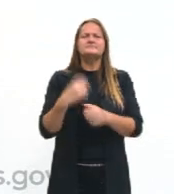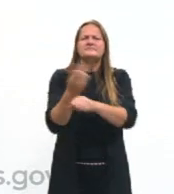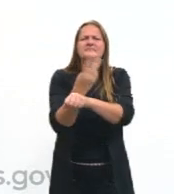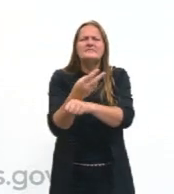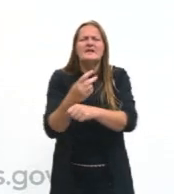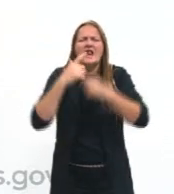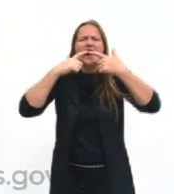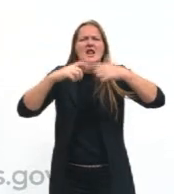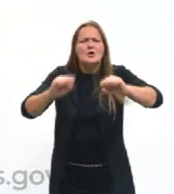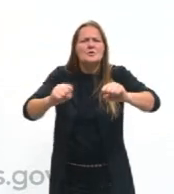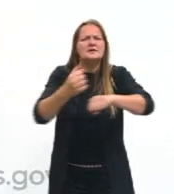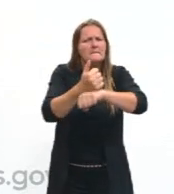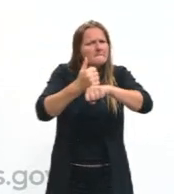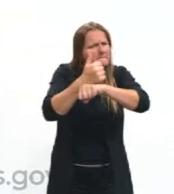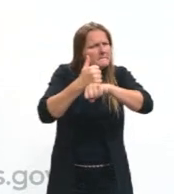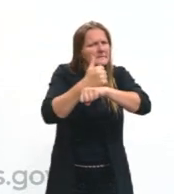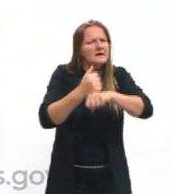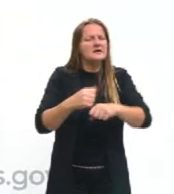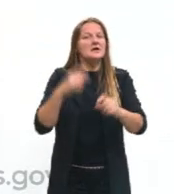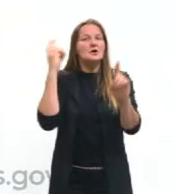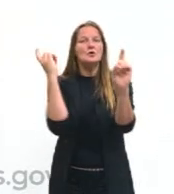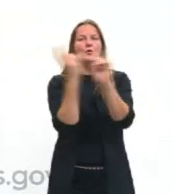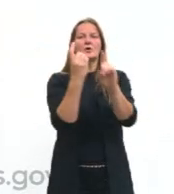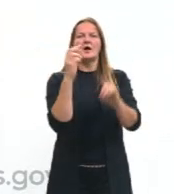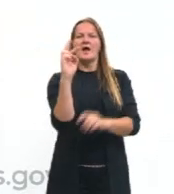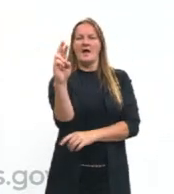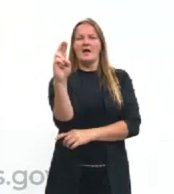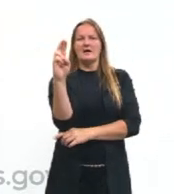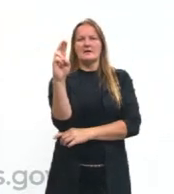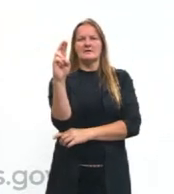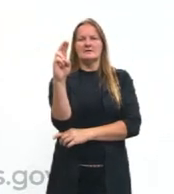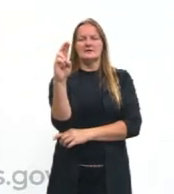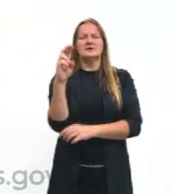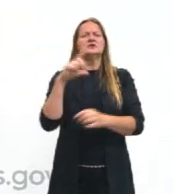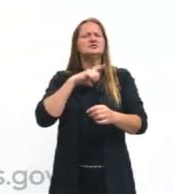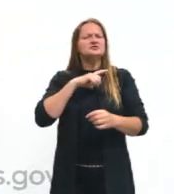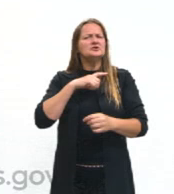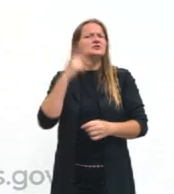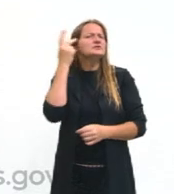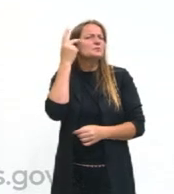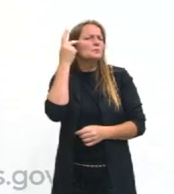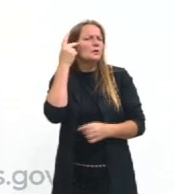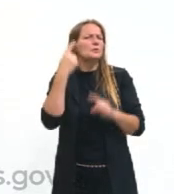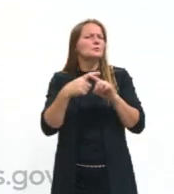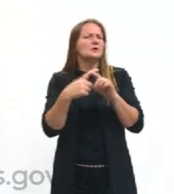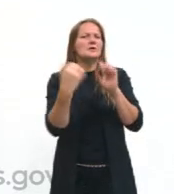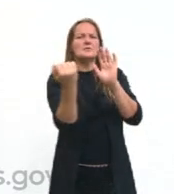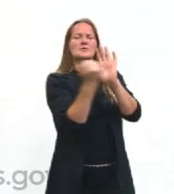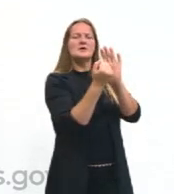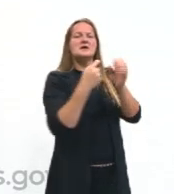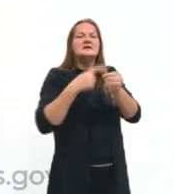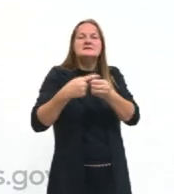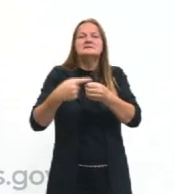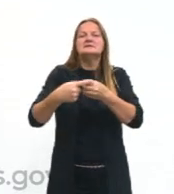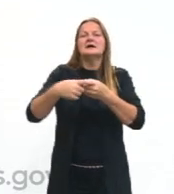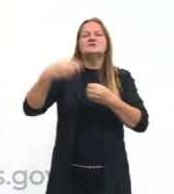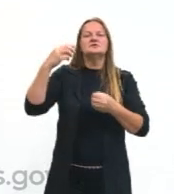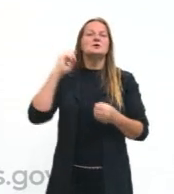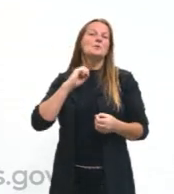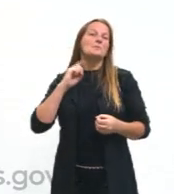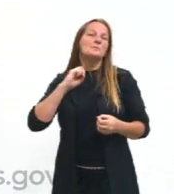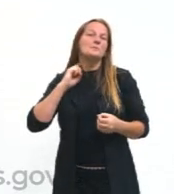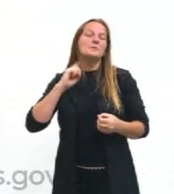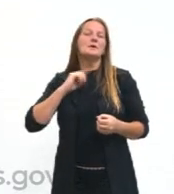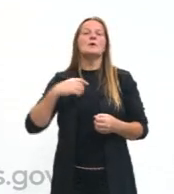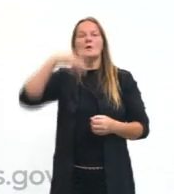linguistas encontraram o R, supostamente típico de São Paulo, em cidades de Minas Gerais,